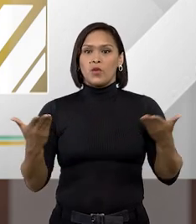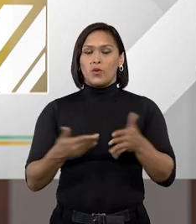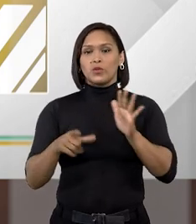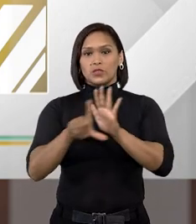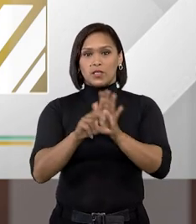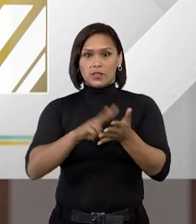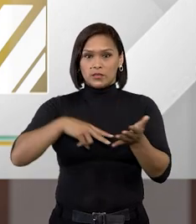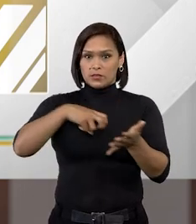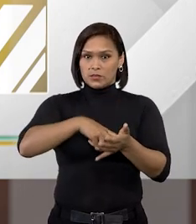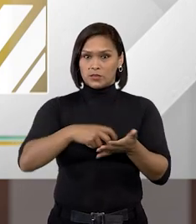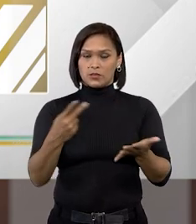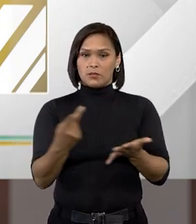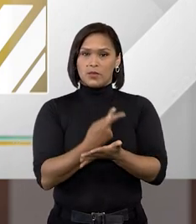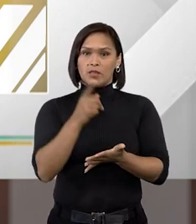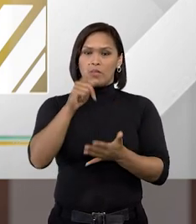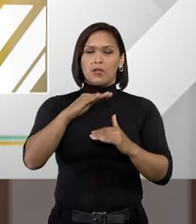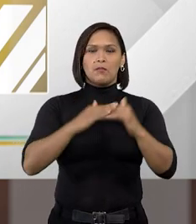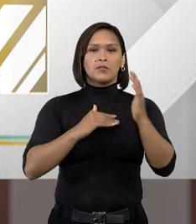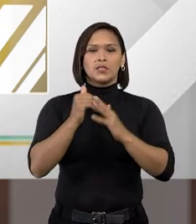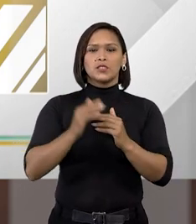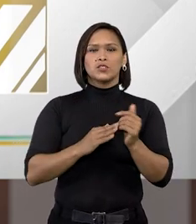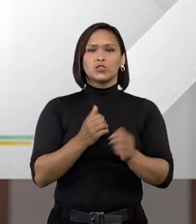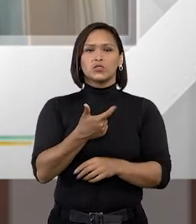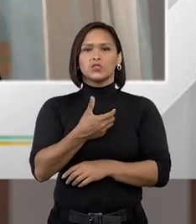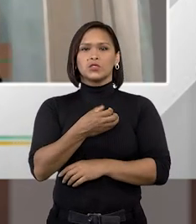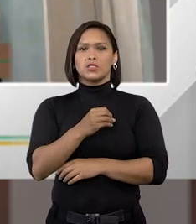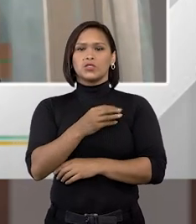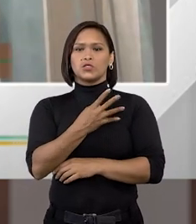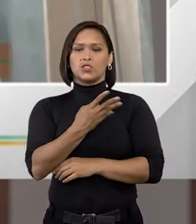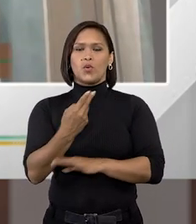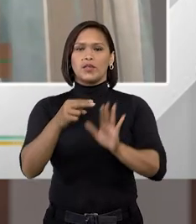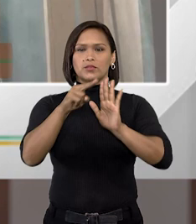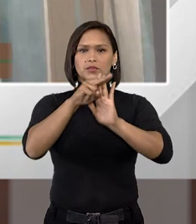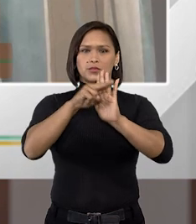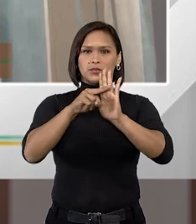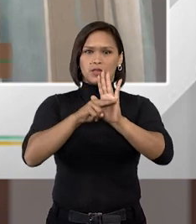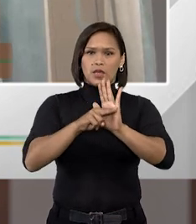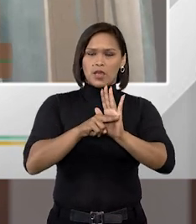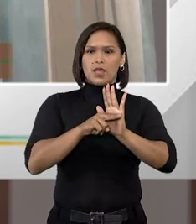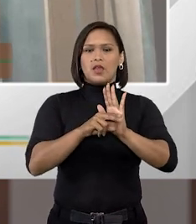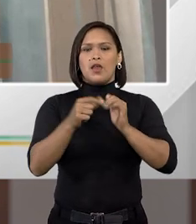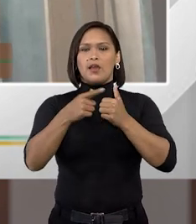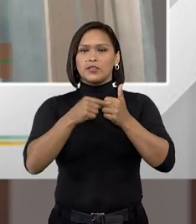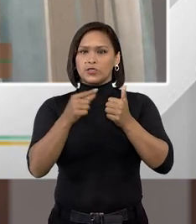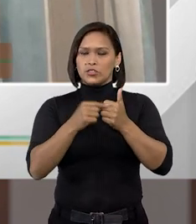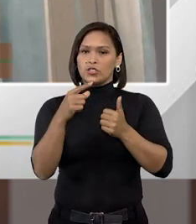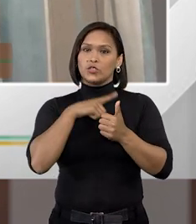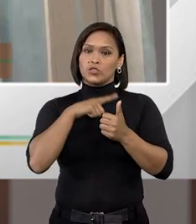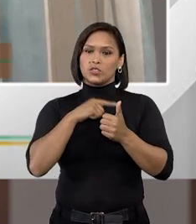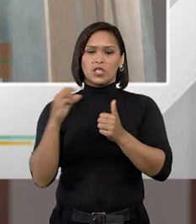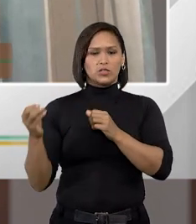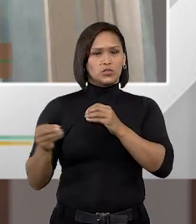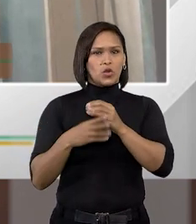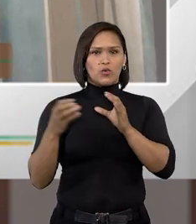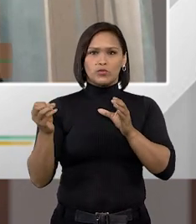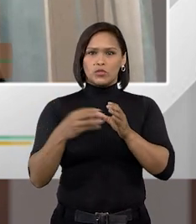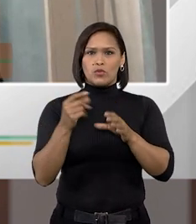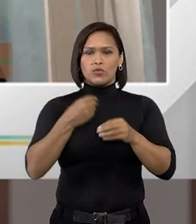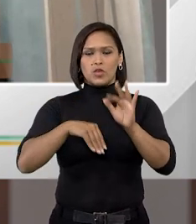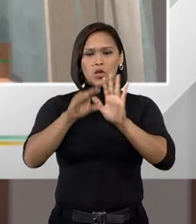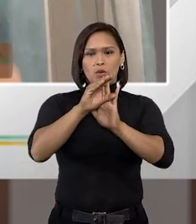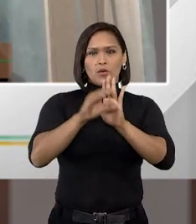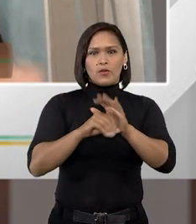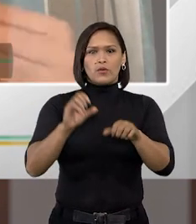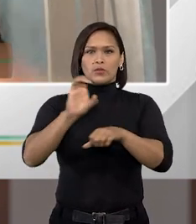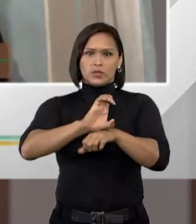nossa lei de execução penal, ela com praticamente 204 dispositivos, 204 artigos, e a todo momento a gente percebe o